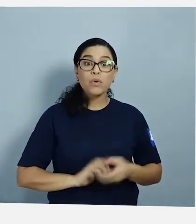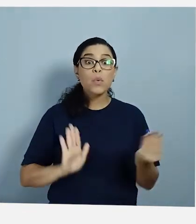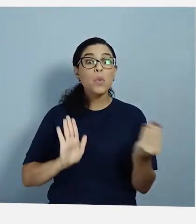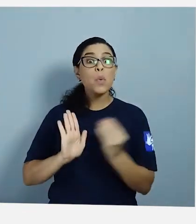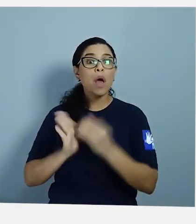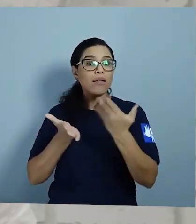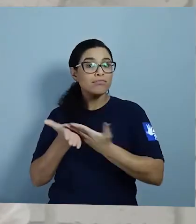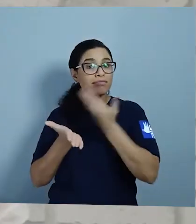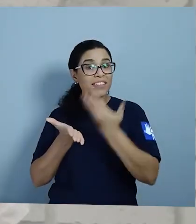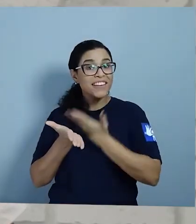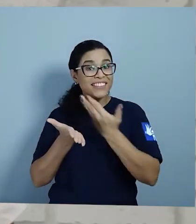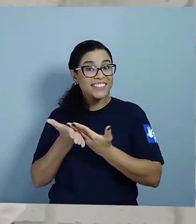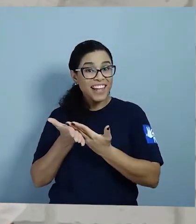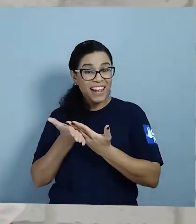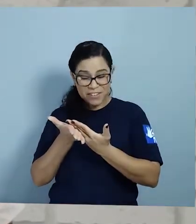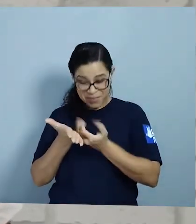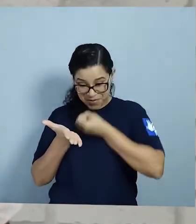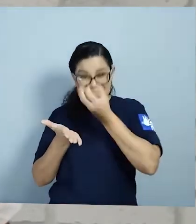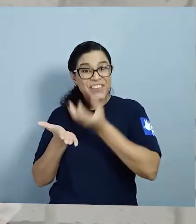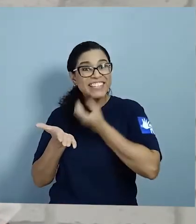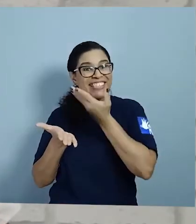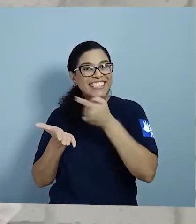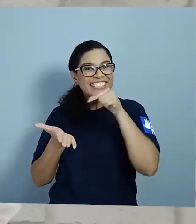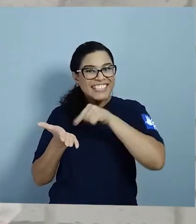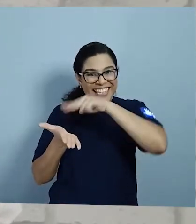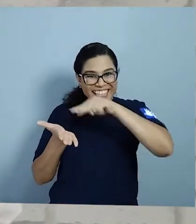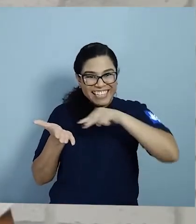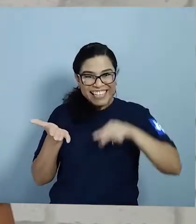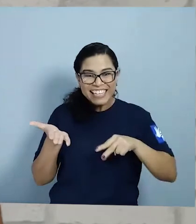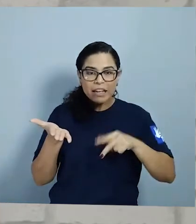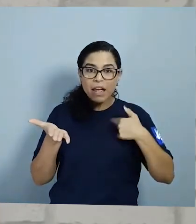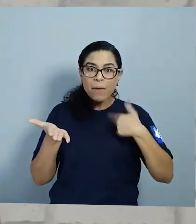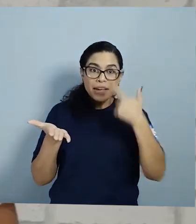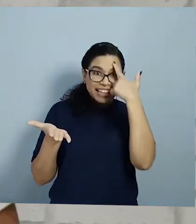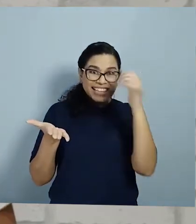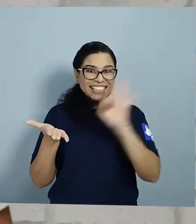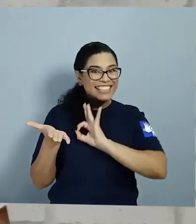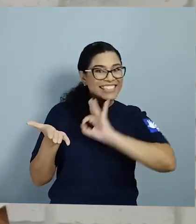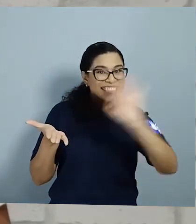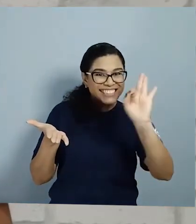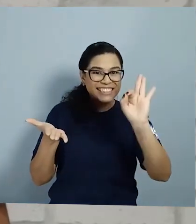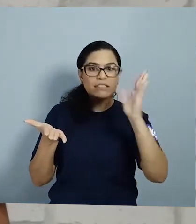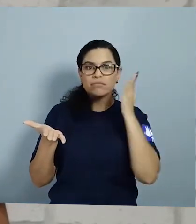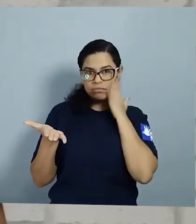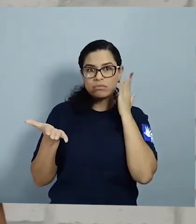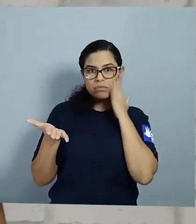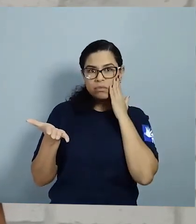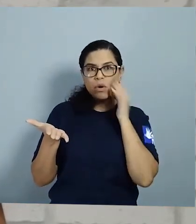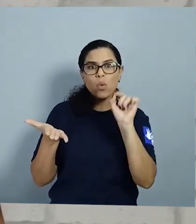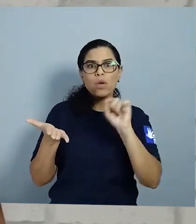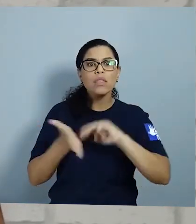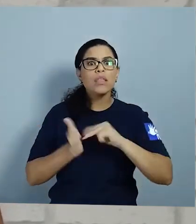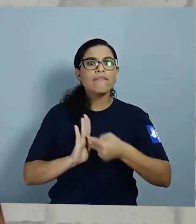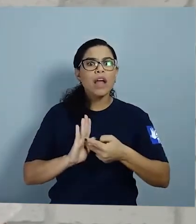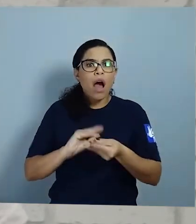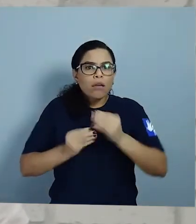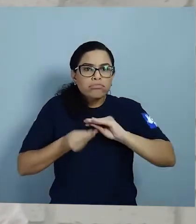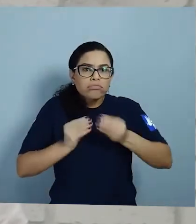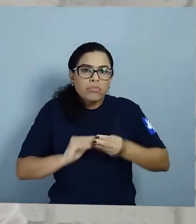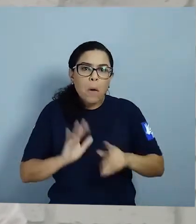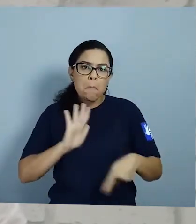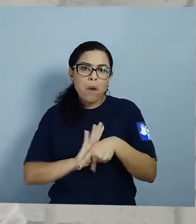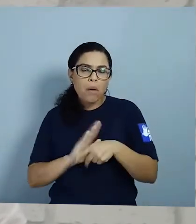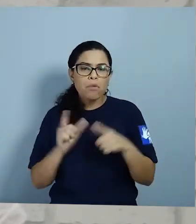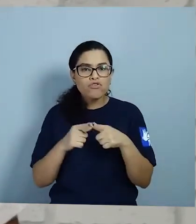escuridão Vamos colocar em nosso caderno de leitura? Ai, eu já tenho uma ideia incrível Vocês